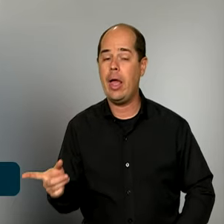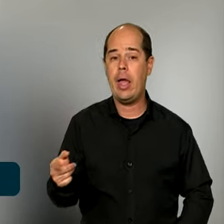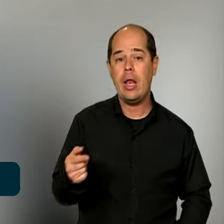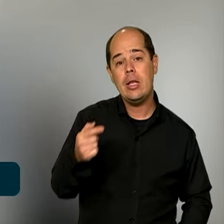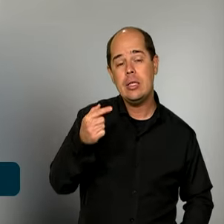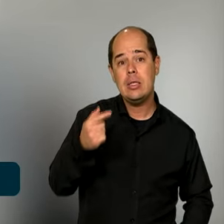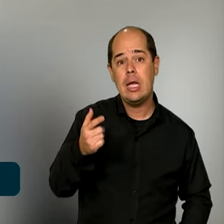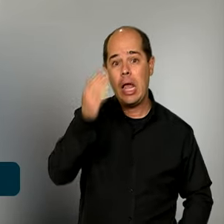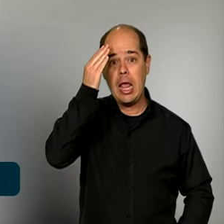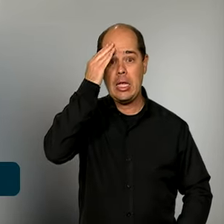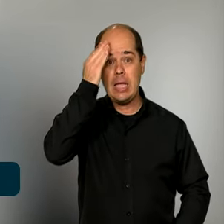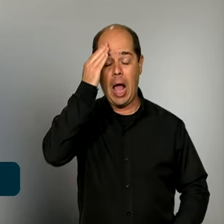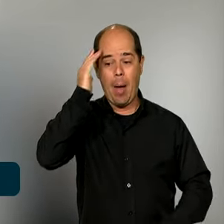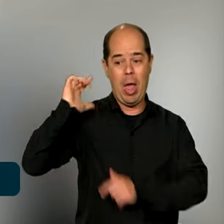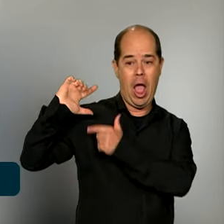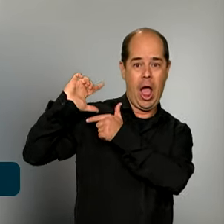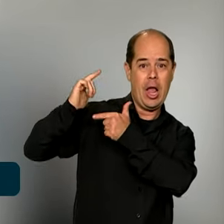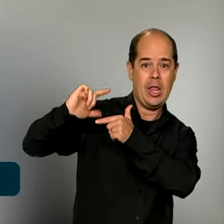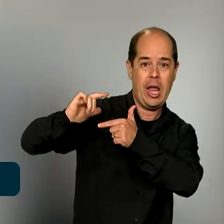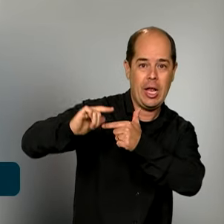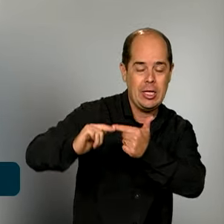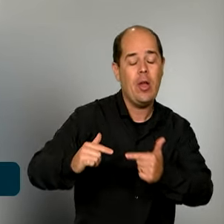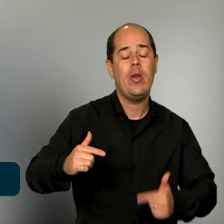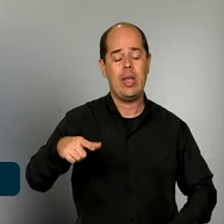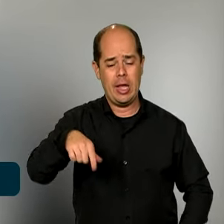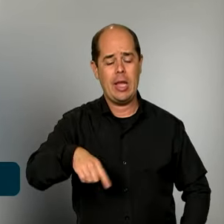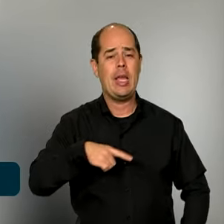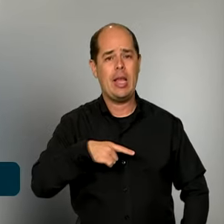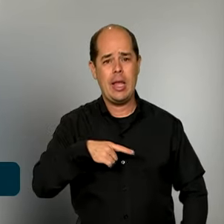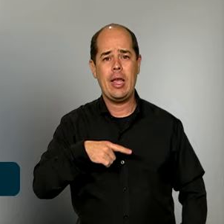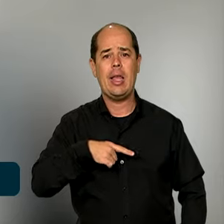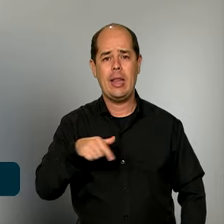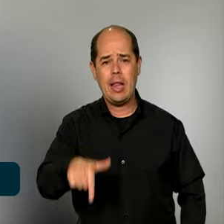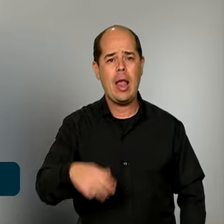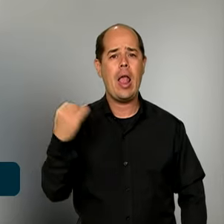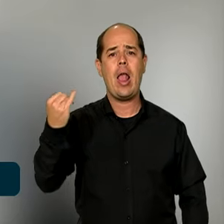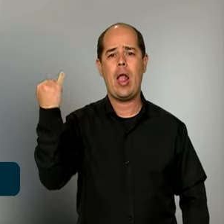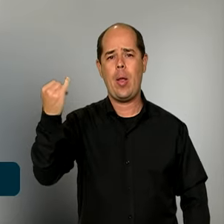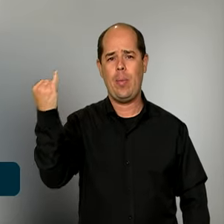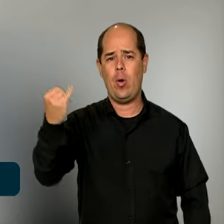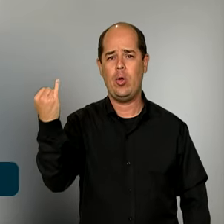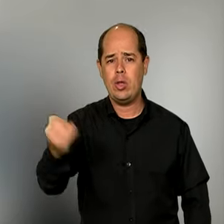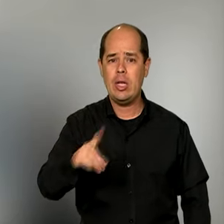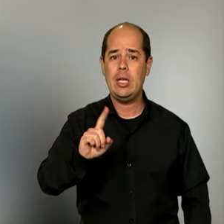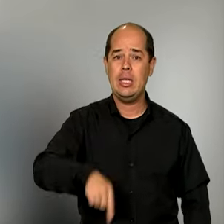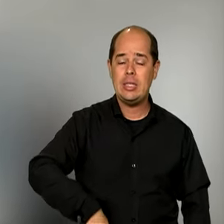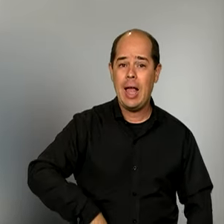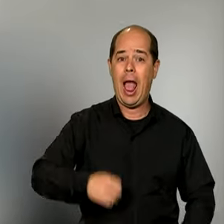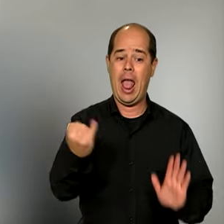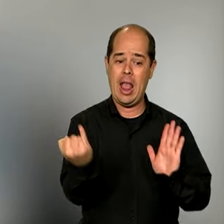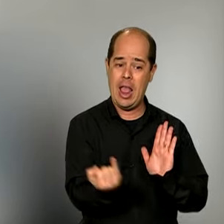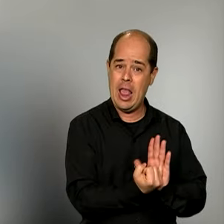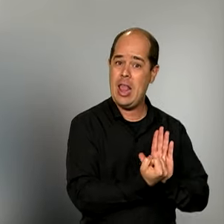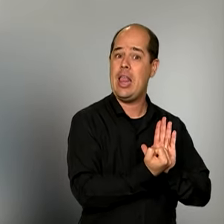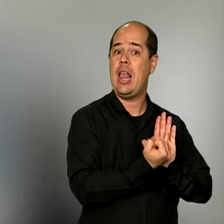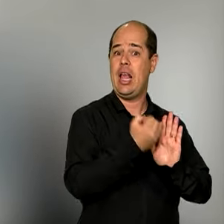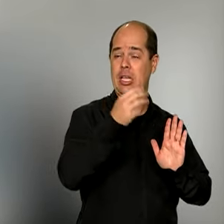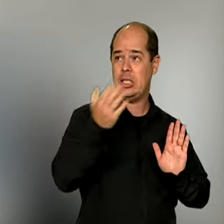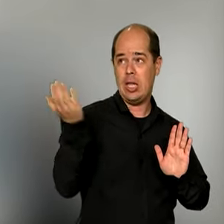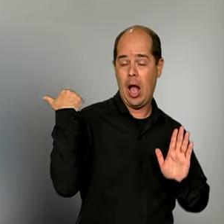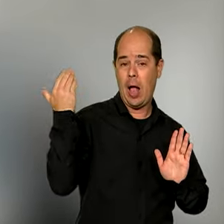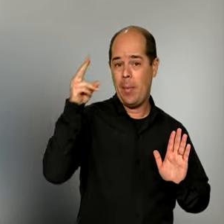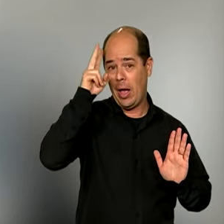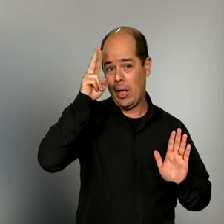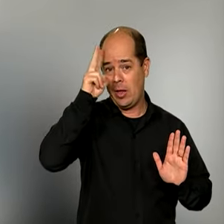região amazônica tem uma importância muito grande para a manutenção das nossas matrizes identitárias, mas também para um mercado de